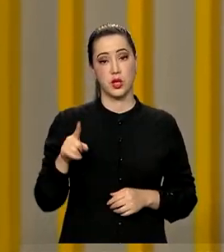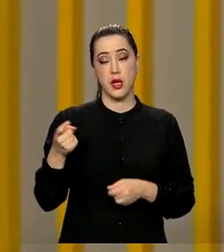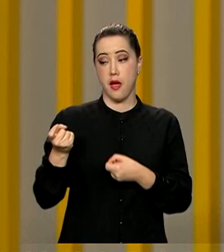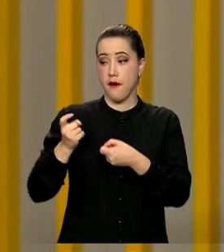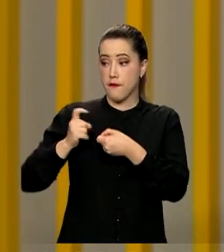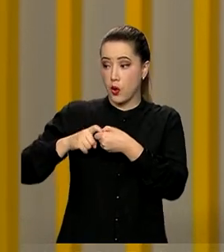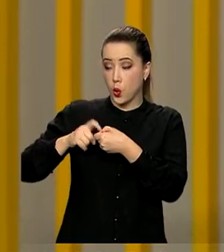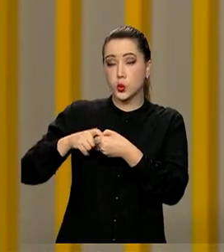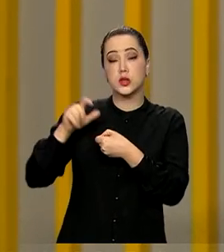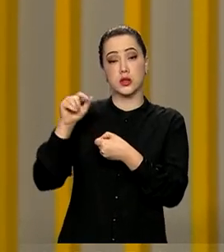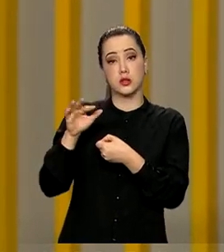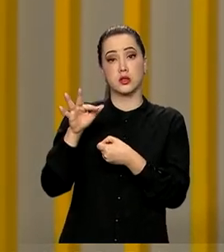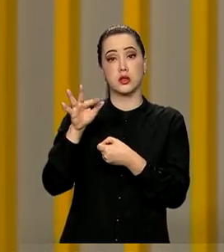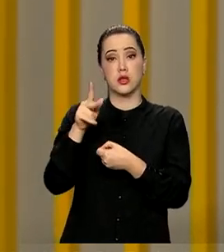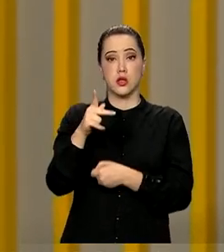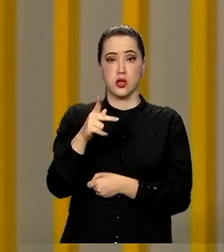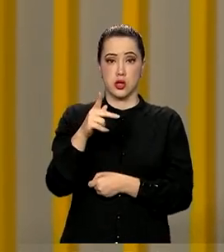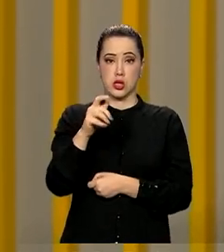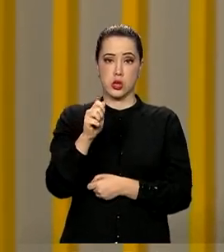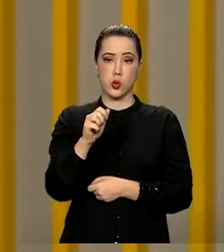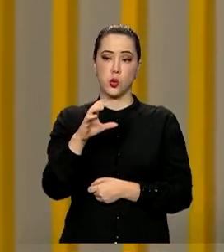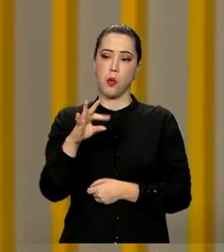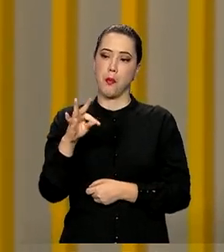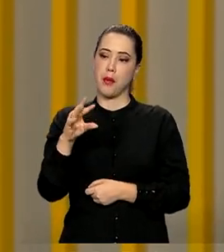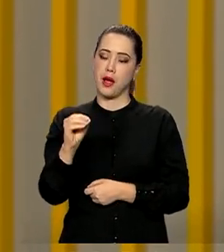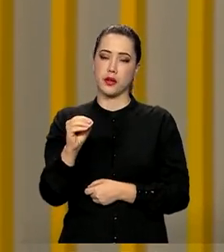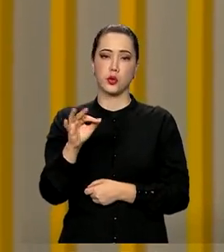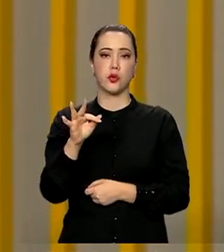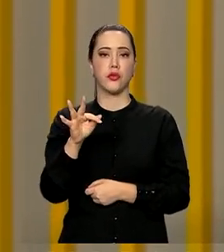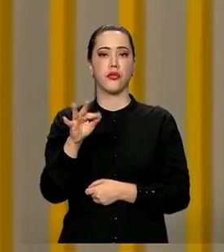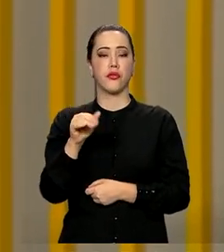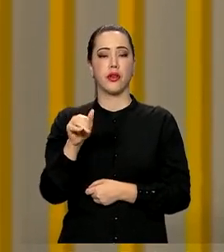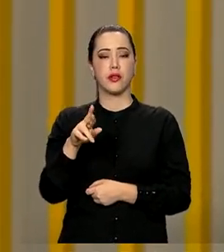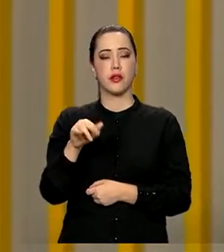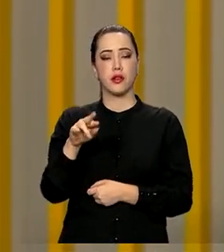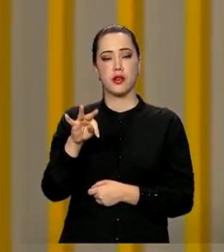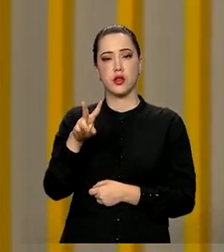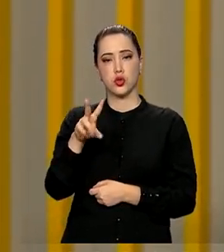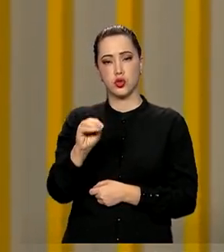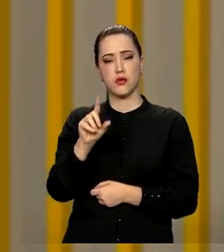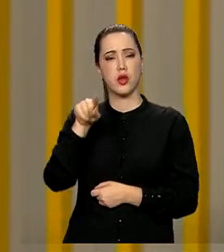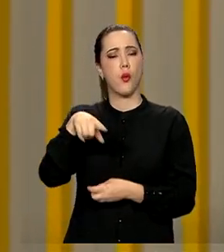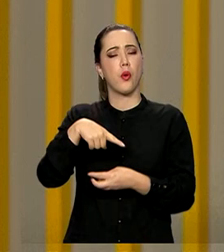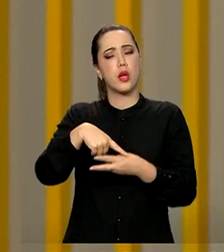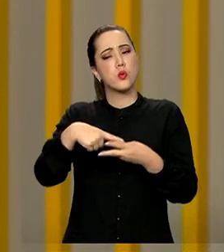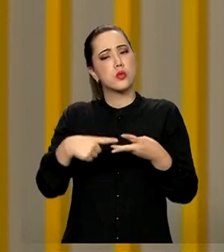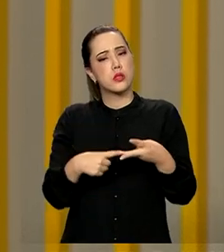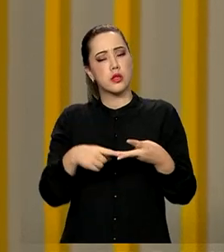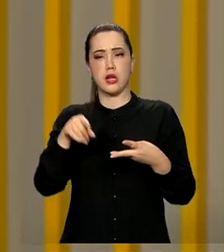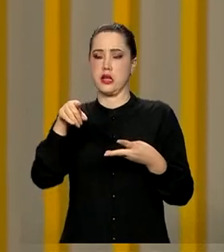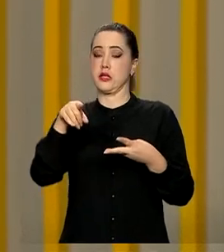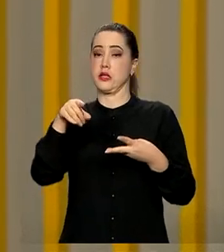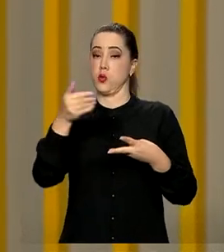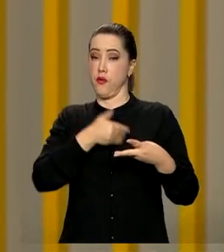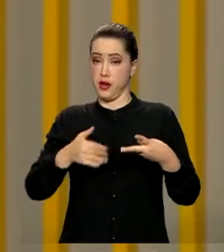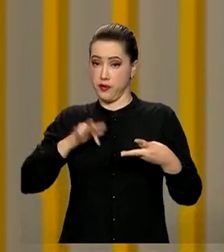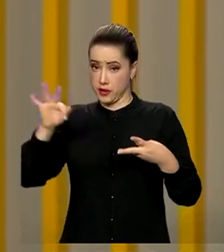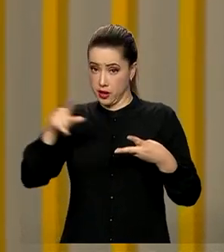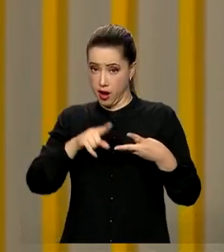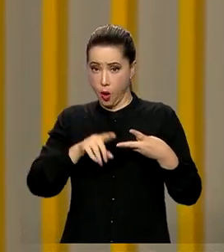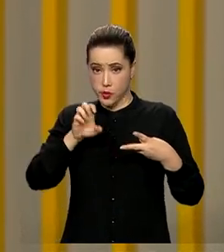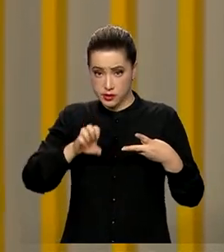as três instâncias do poder público, municipal, estadual e federal, fazendo políticas juntas.